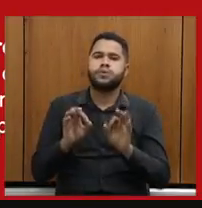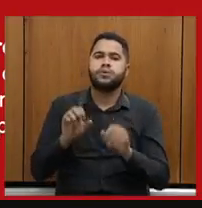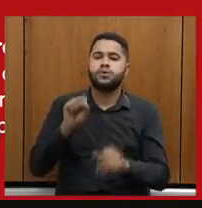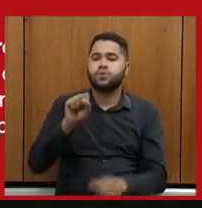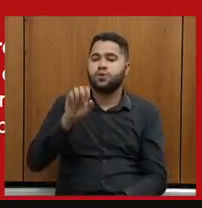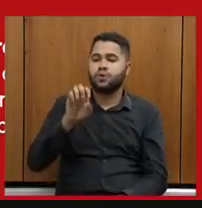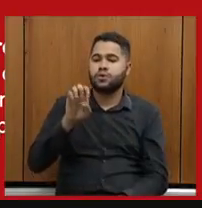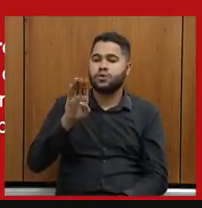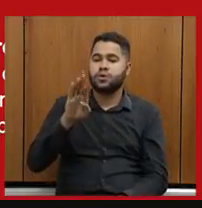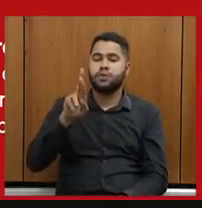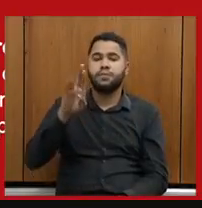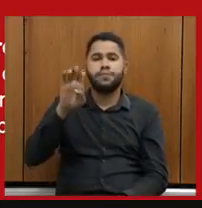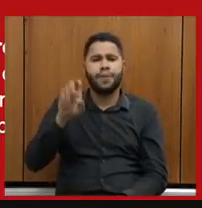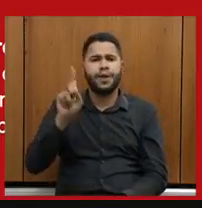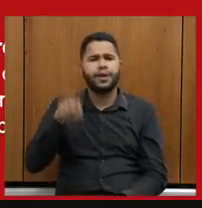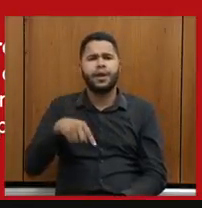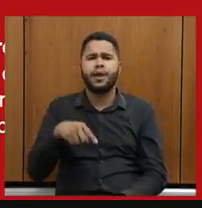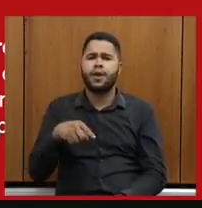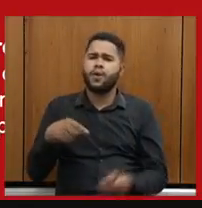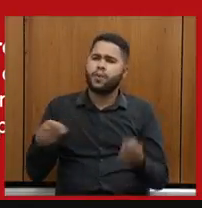que tem sido um parceiro imenso,